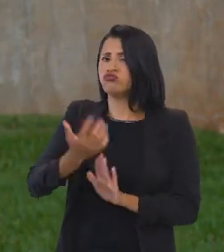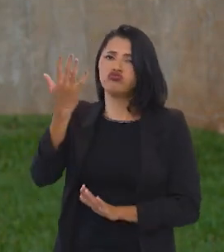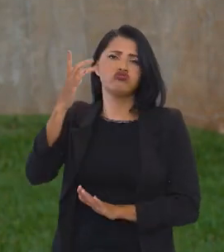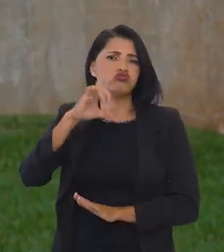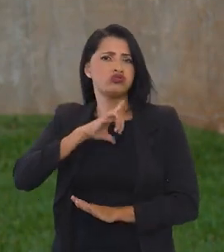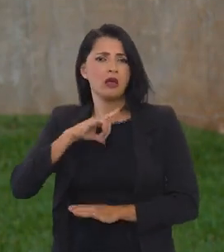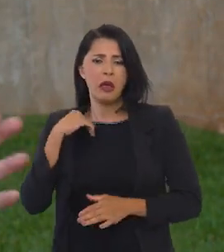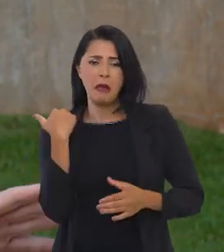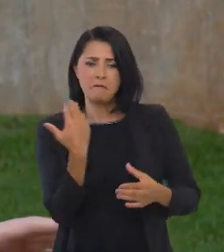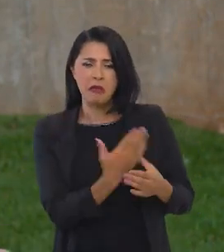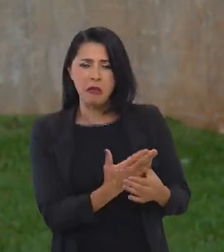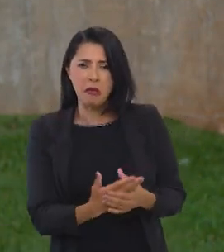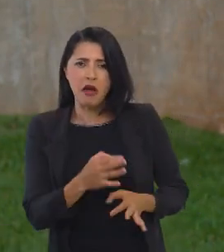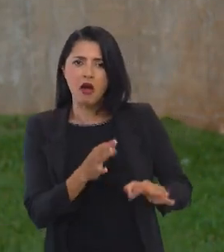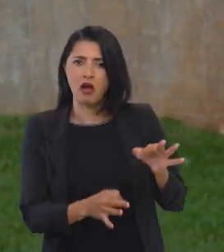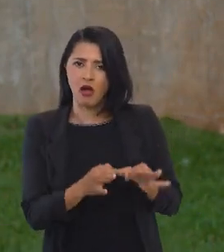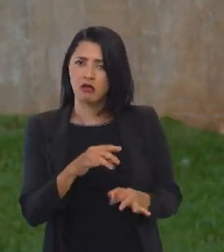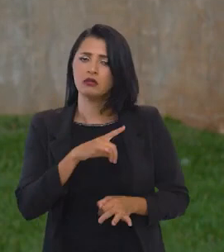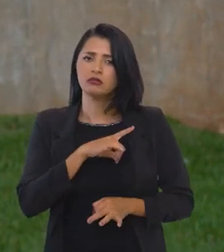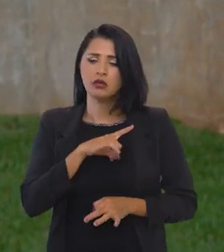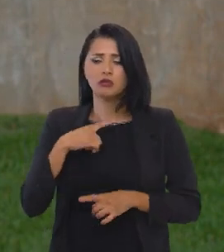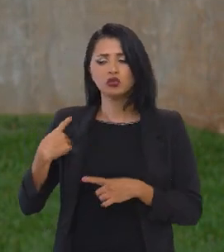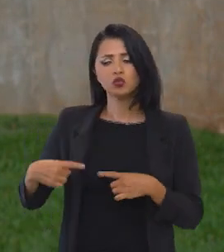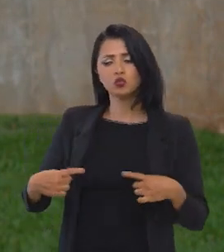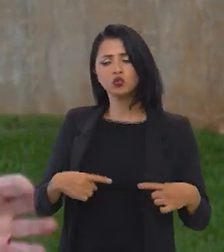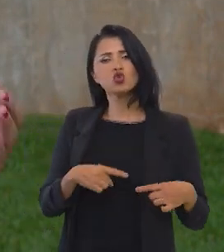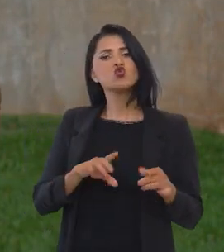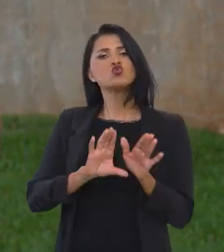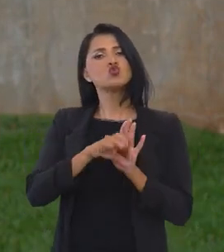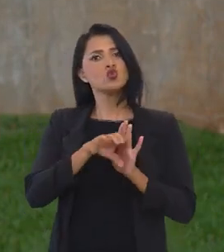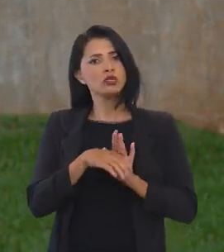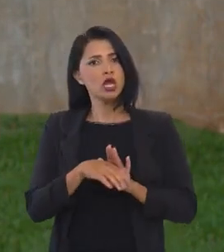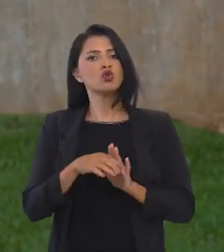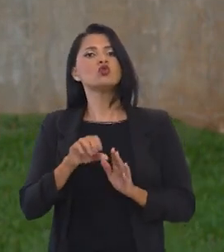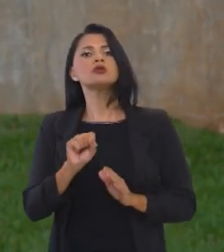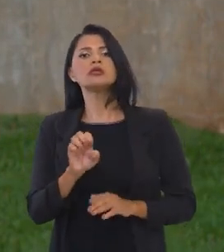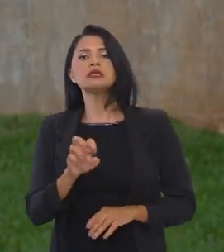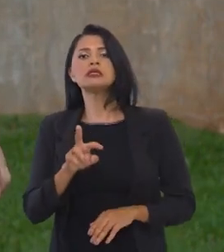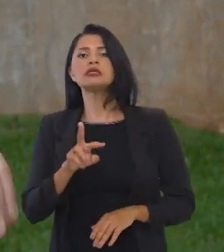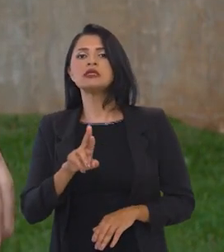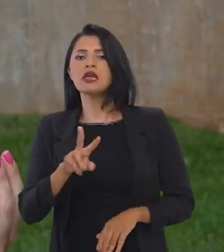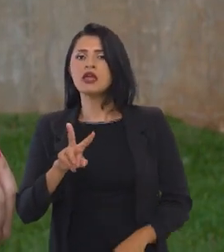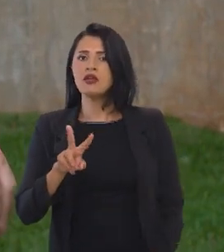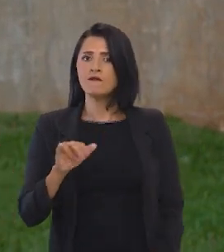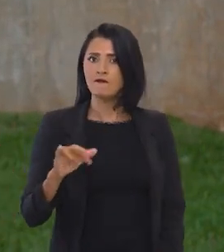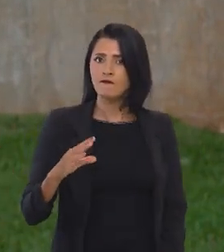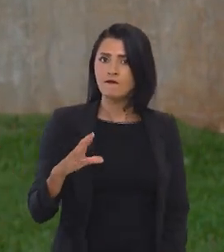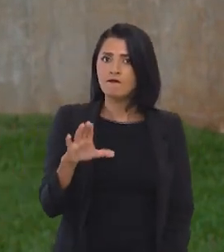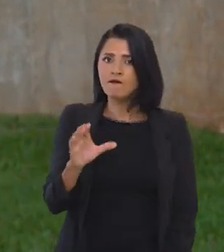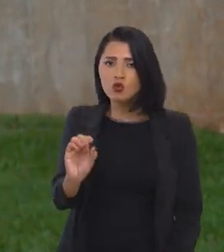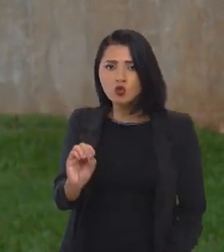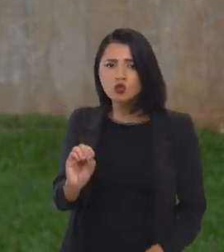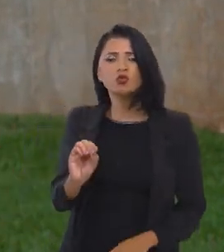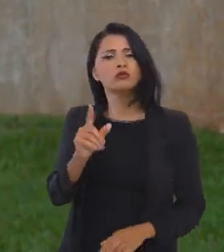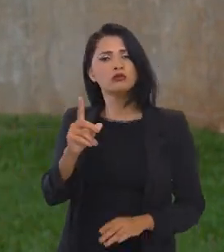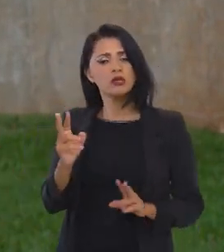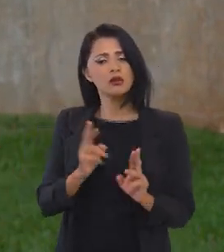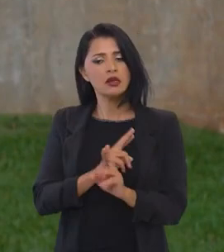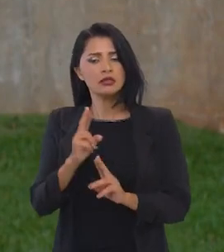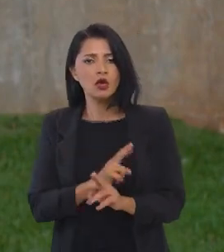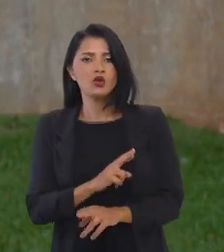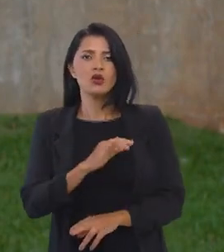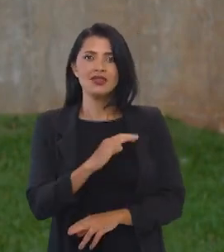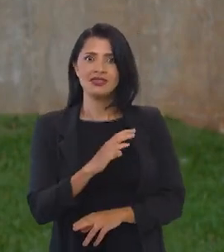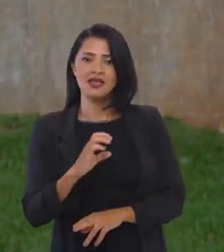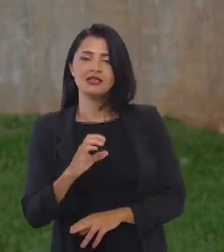existem centenas, talvez milhares de processos no Judiciário Brasileiro discutindo o conceito de serviço. E a